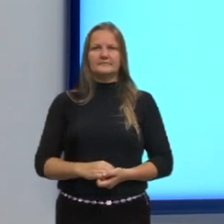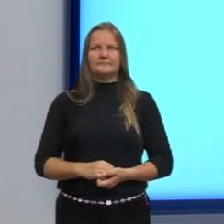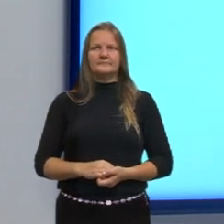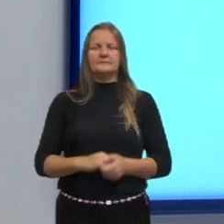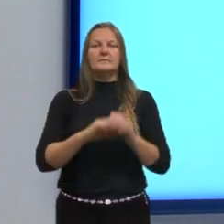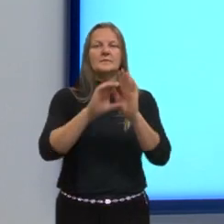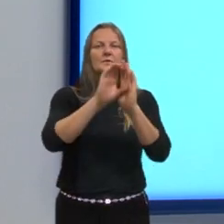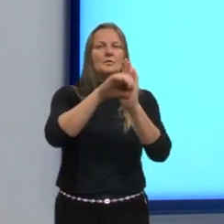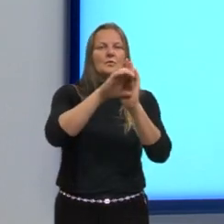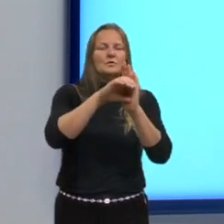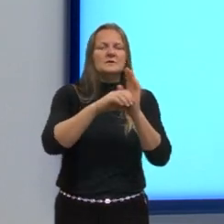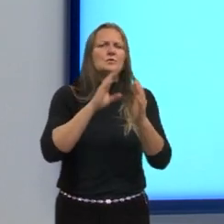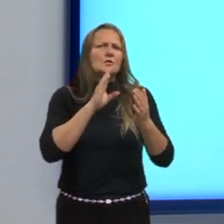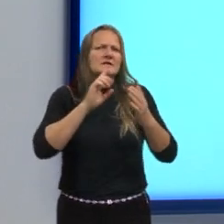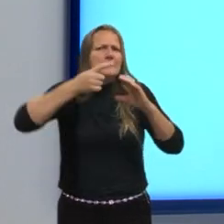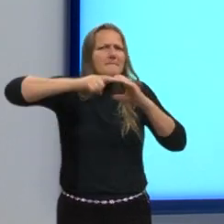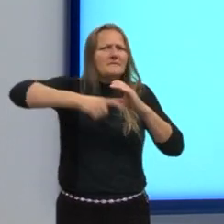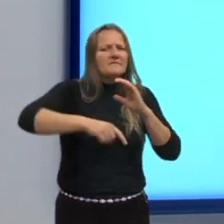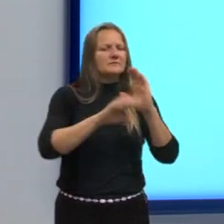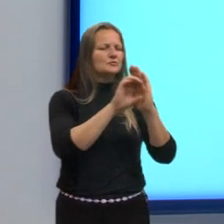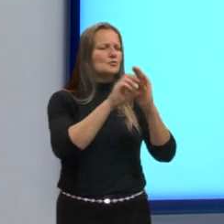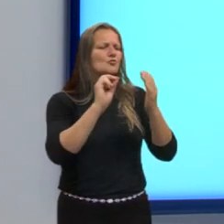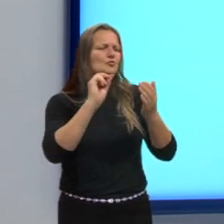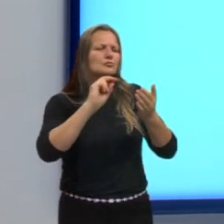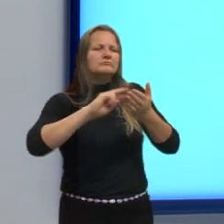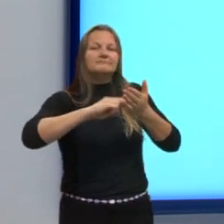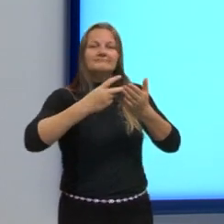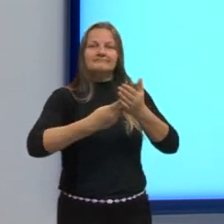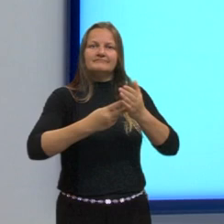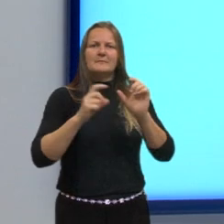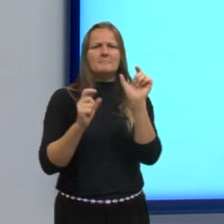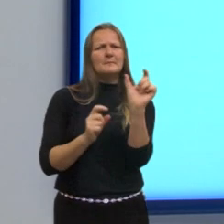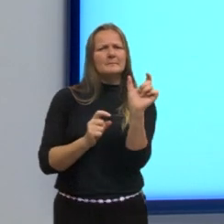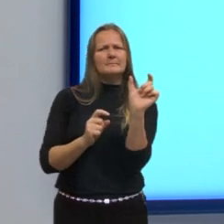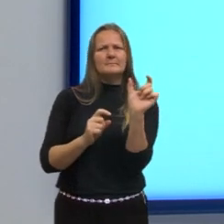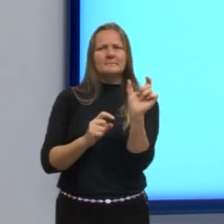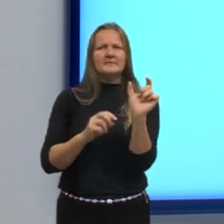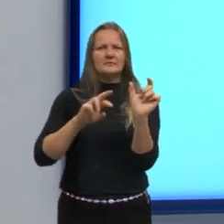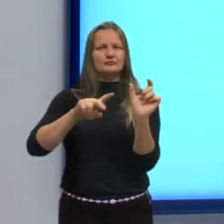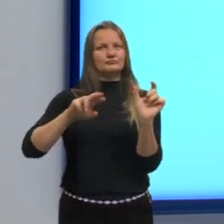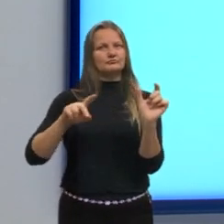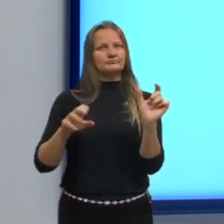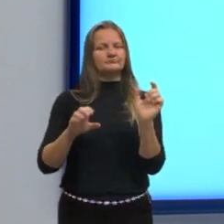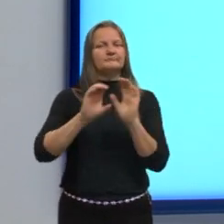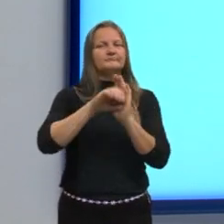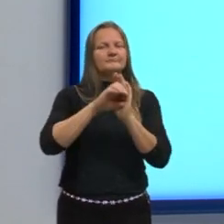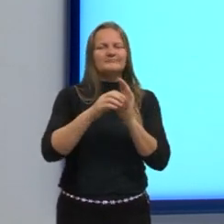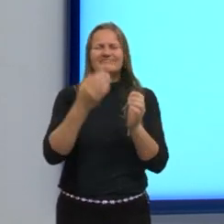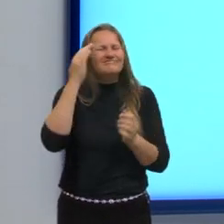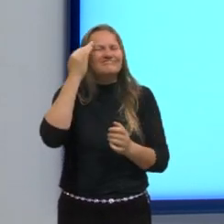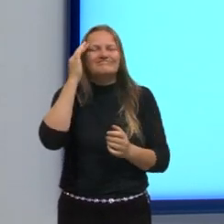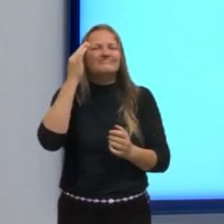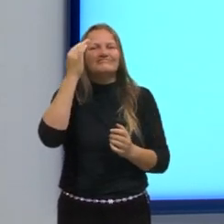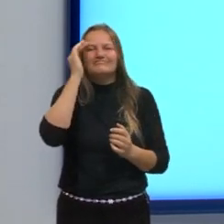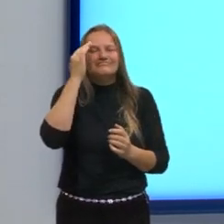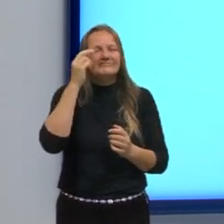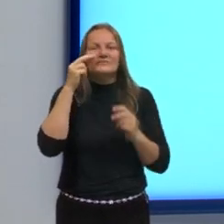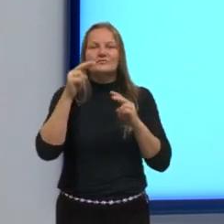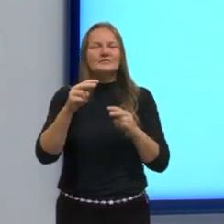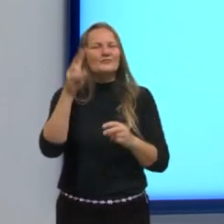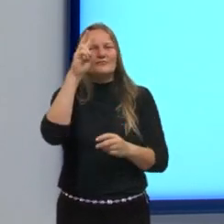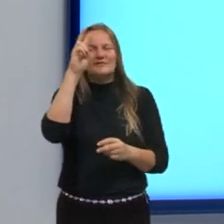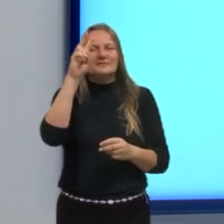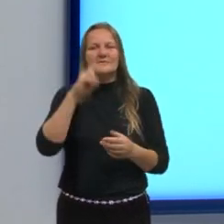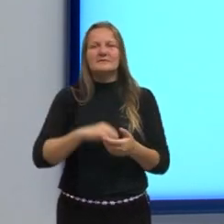são extremamente importantes, porque se tiver uma palavra ali diferente, um conceito que você não estudou, que você não viu ou que você não